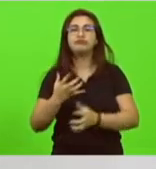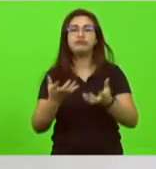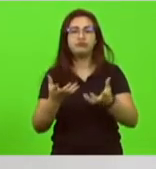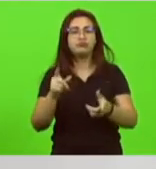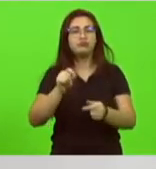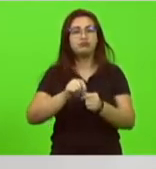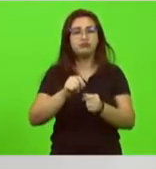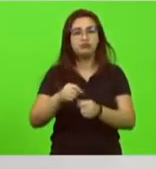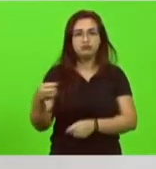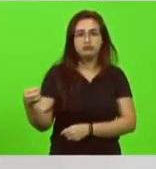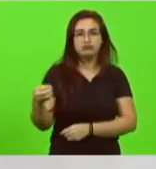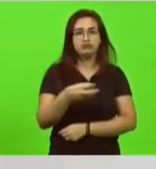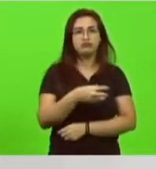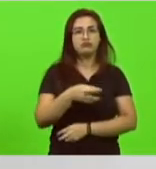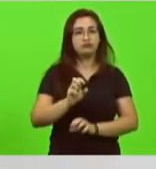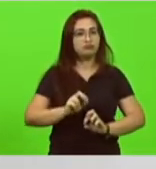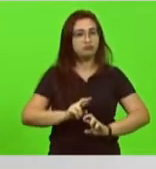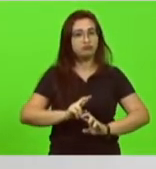diferente